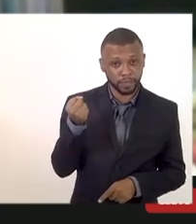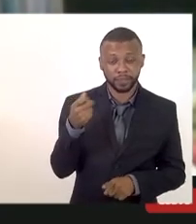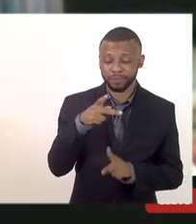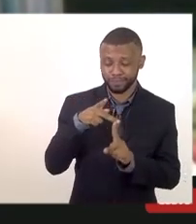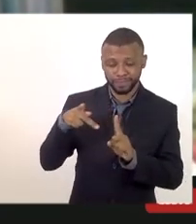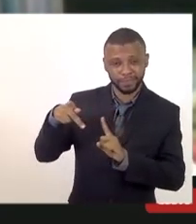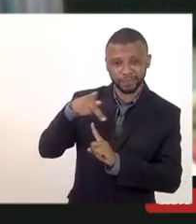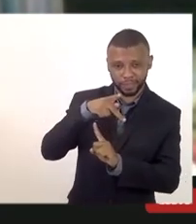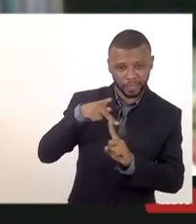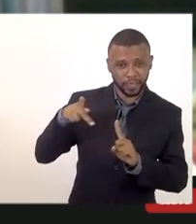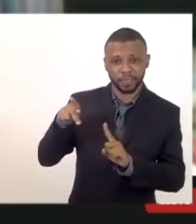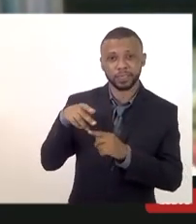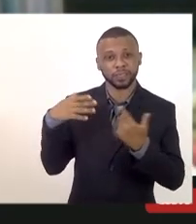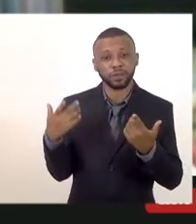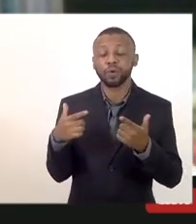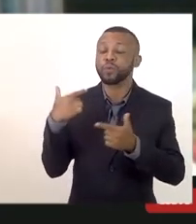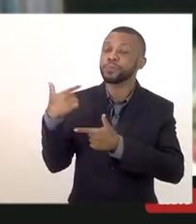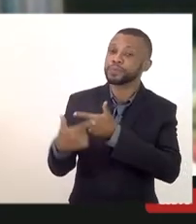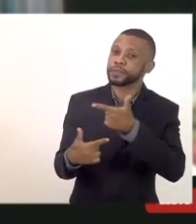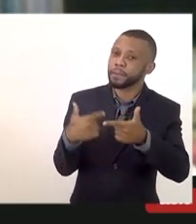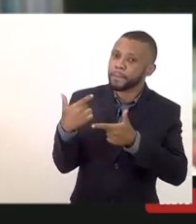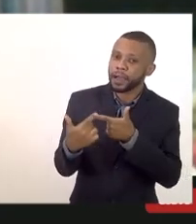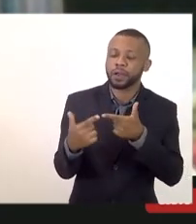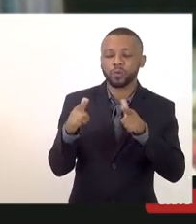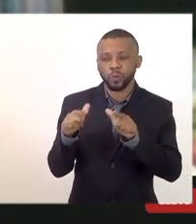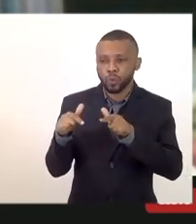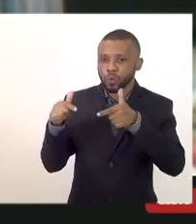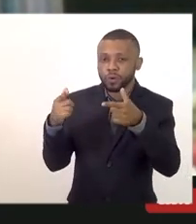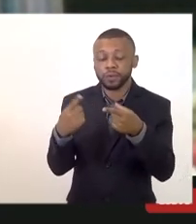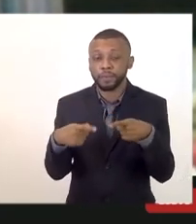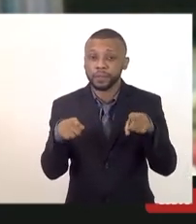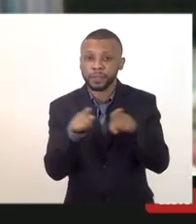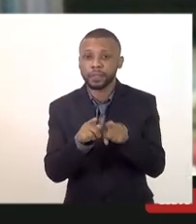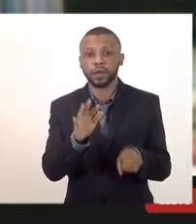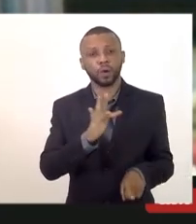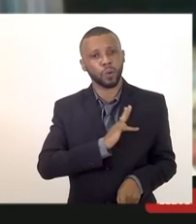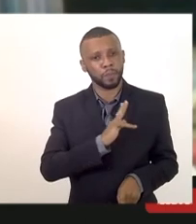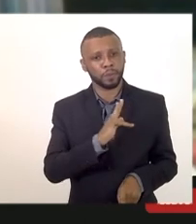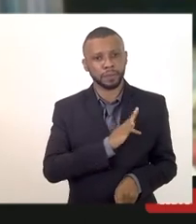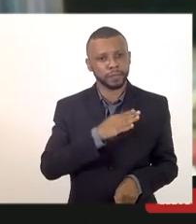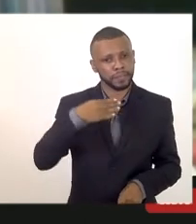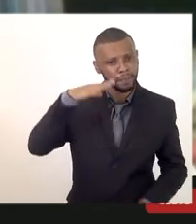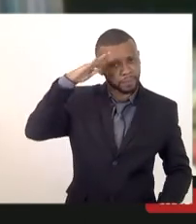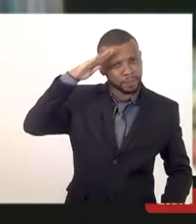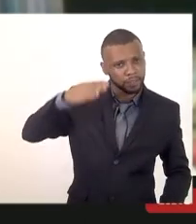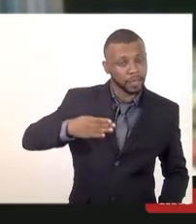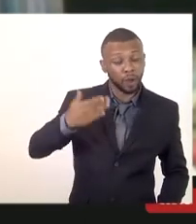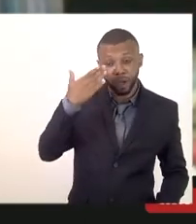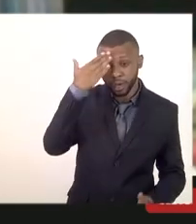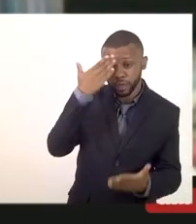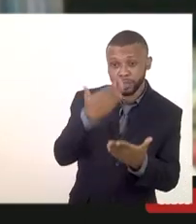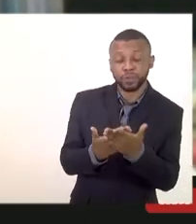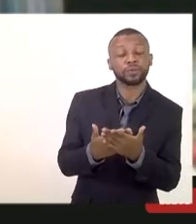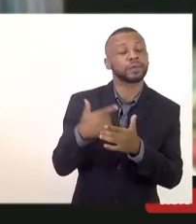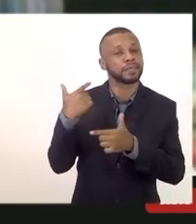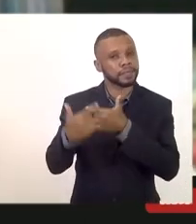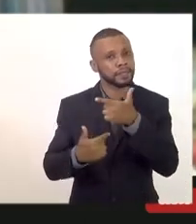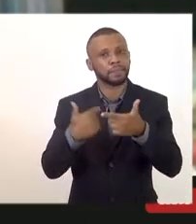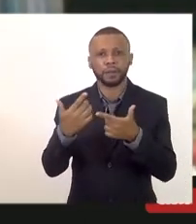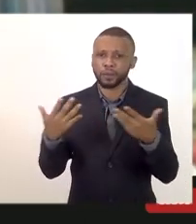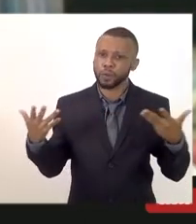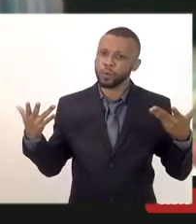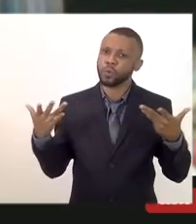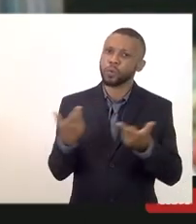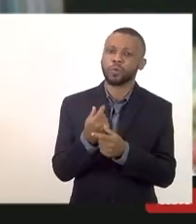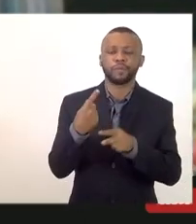então foi um trabalho feito junto com a Polícia Militar e eu acredito que esse trabalho vai ser muito bem sucedido e